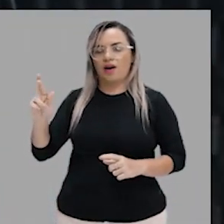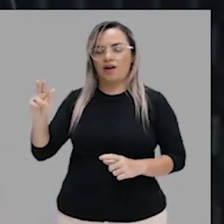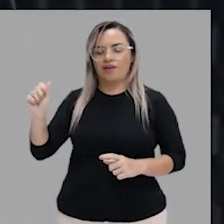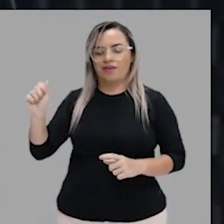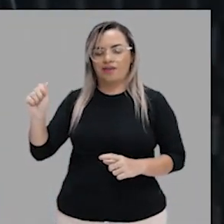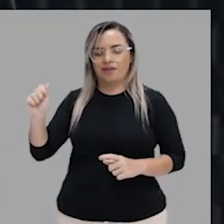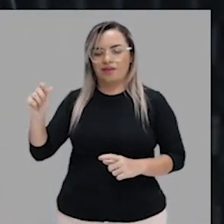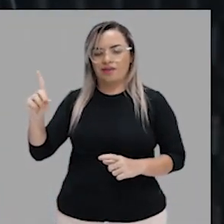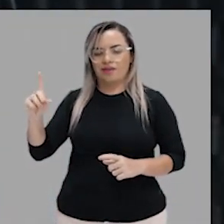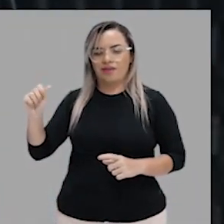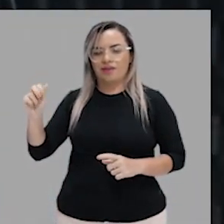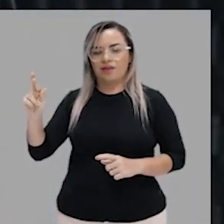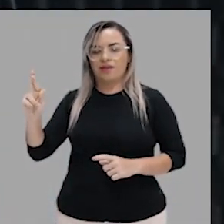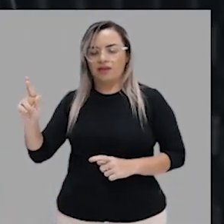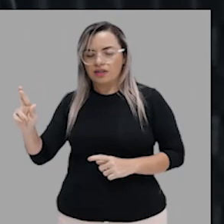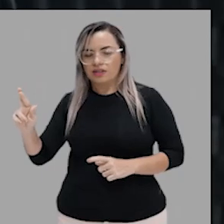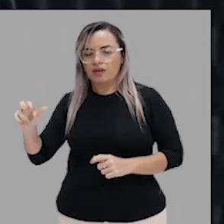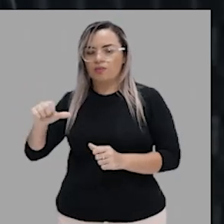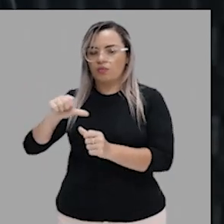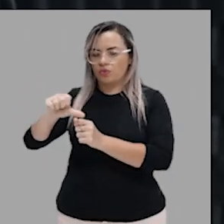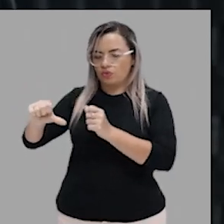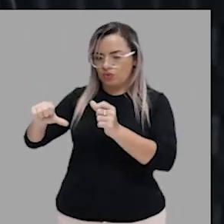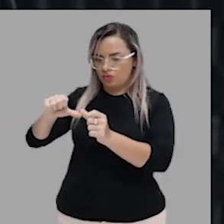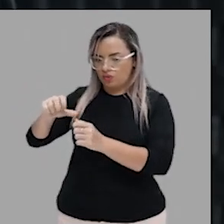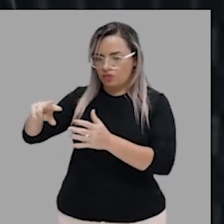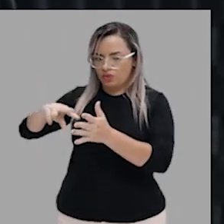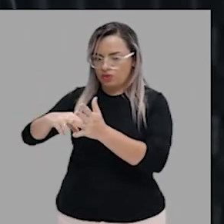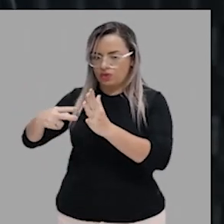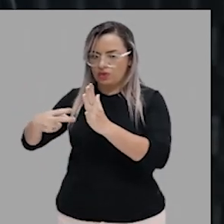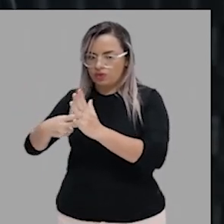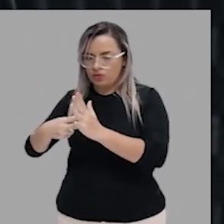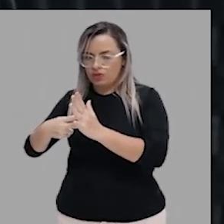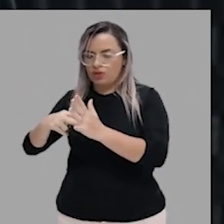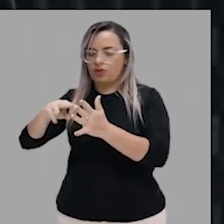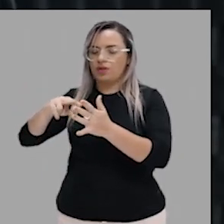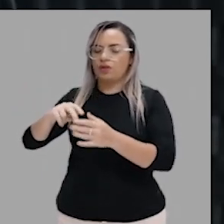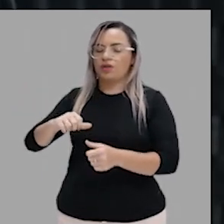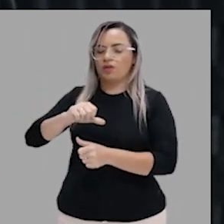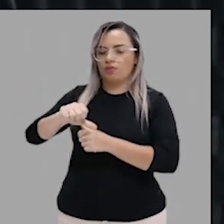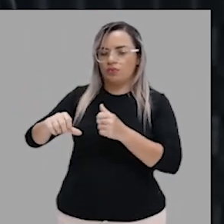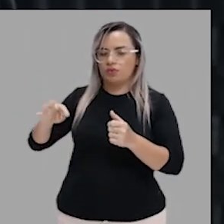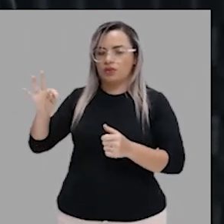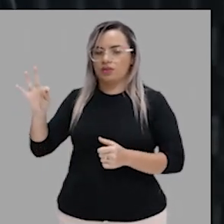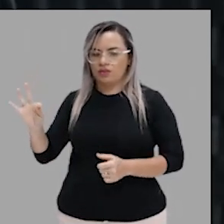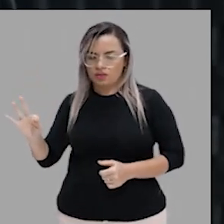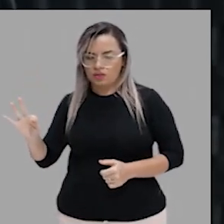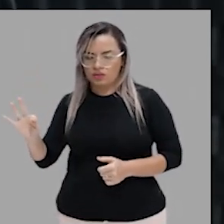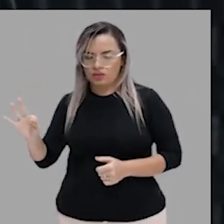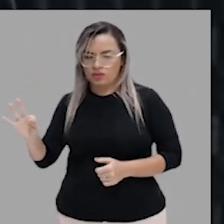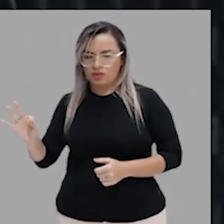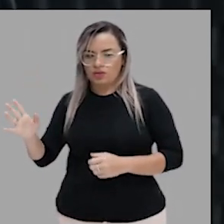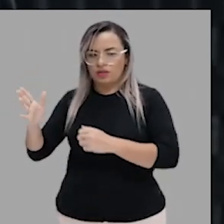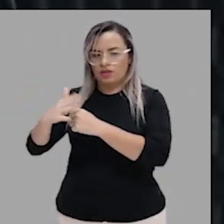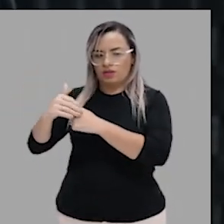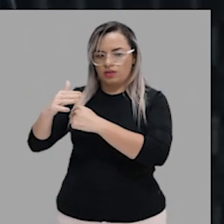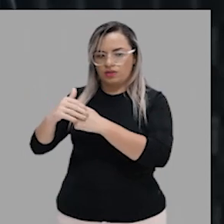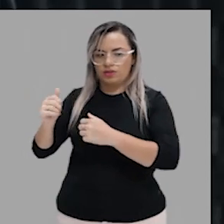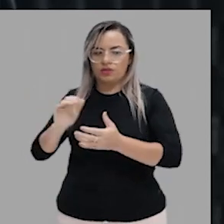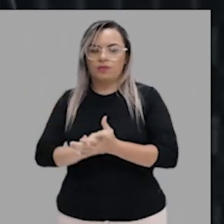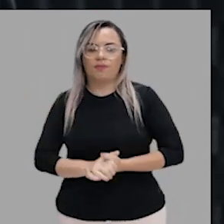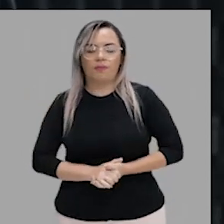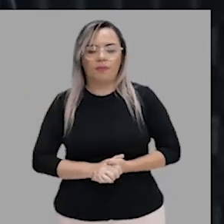muda o significado. Agradar no sentido de não ser agradável, eu